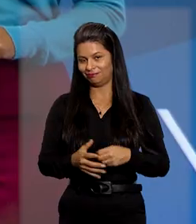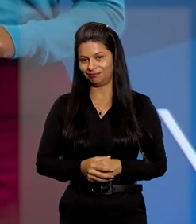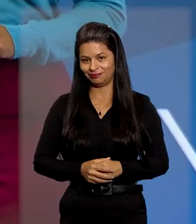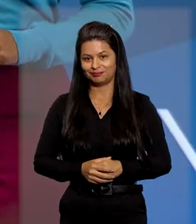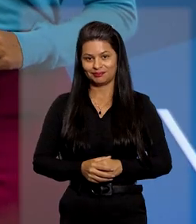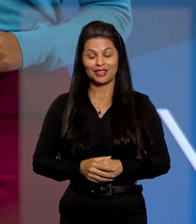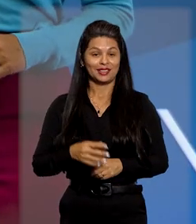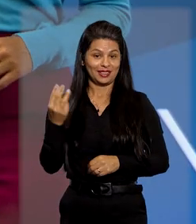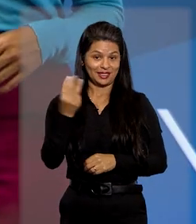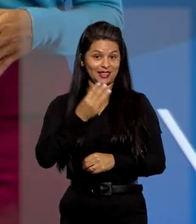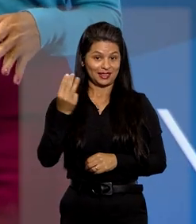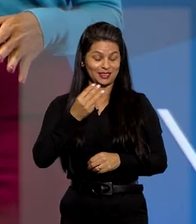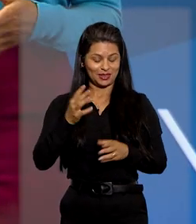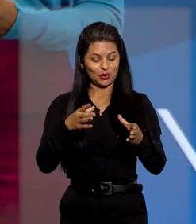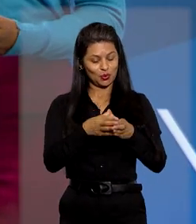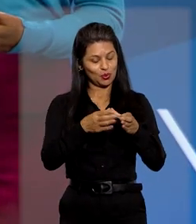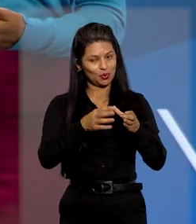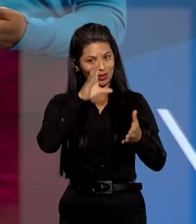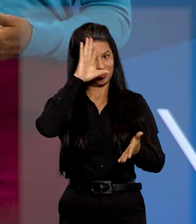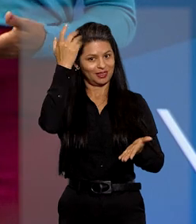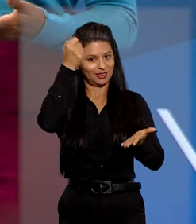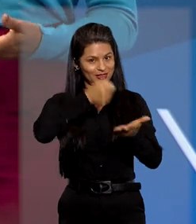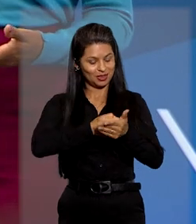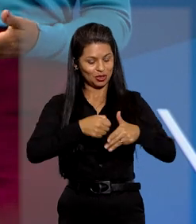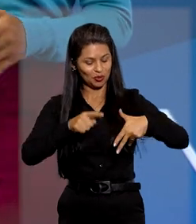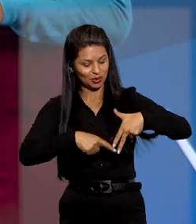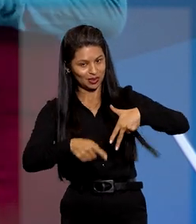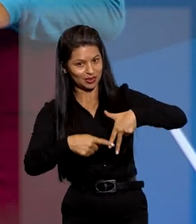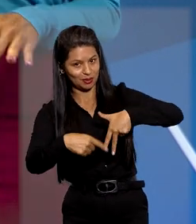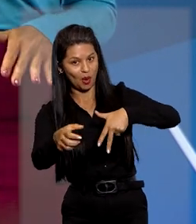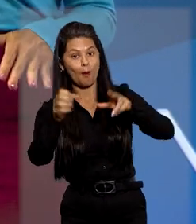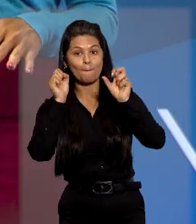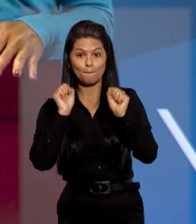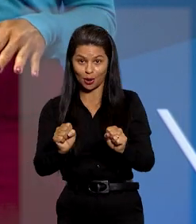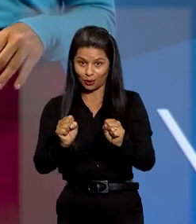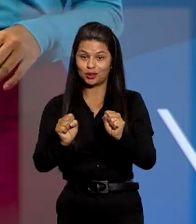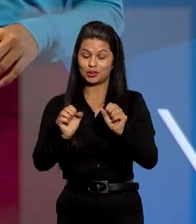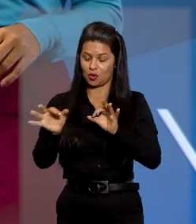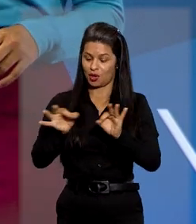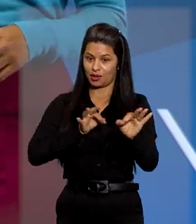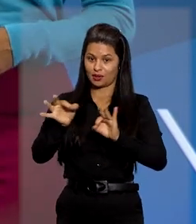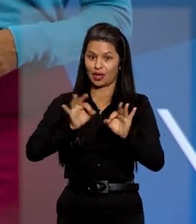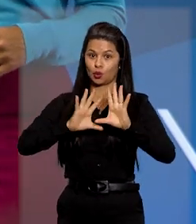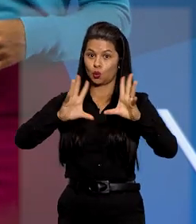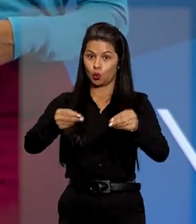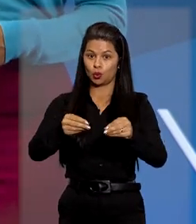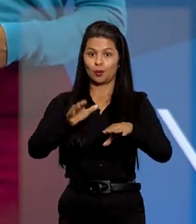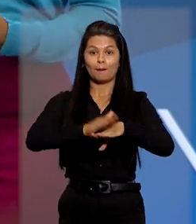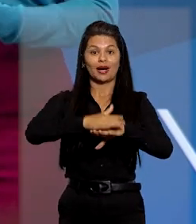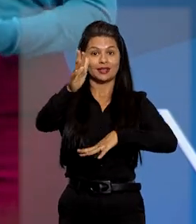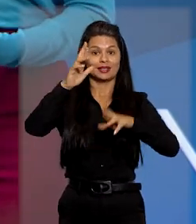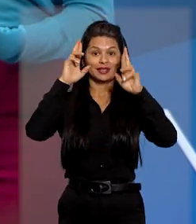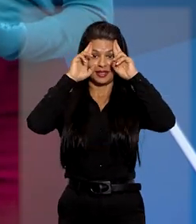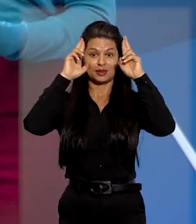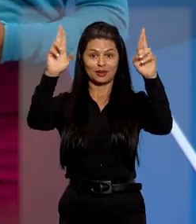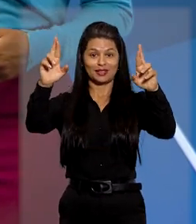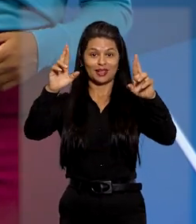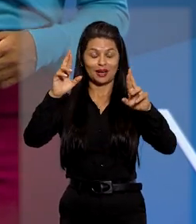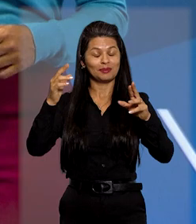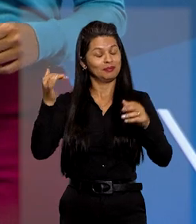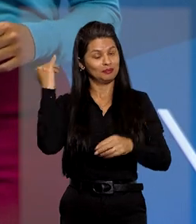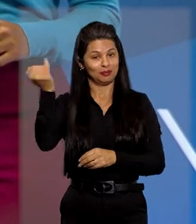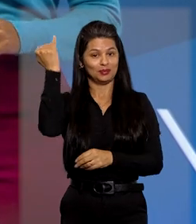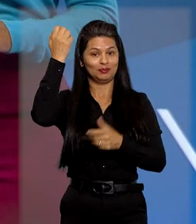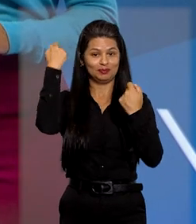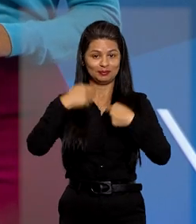E a terceira turma decidiu que testamento pode tratar de todo patrimônio desde que respeite a parte dos herdeiros